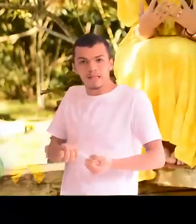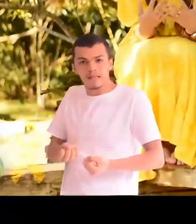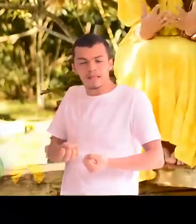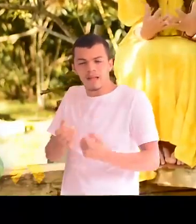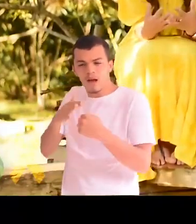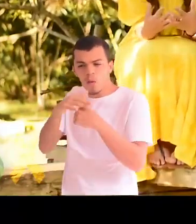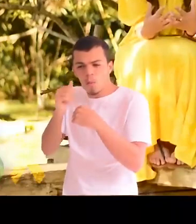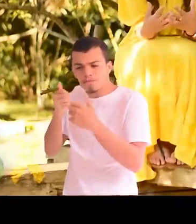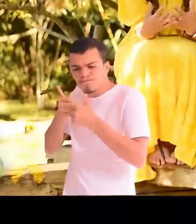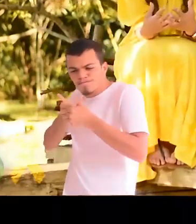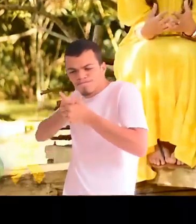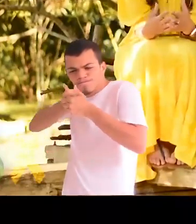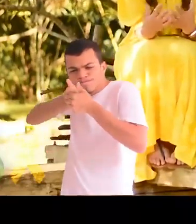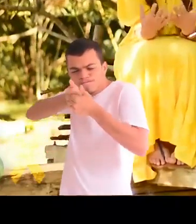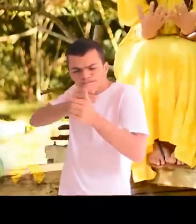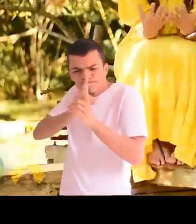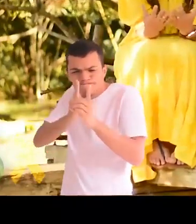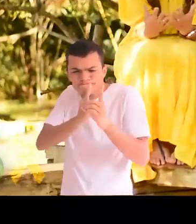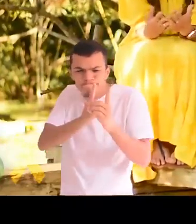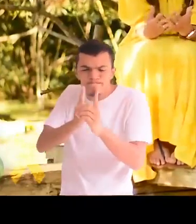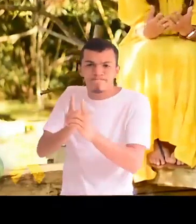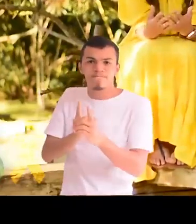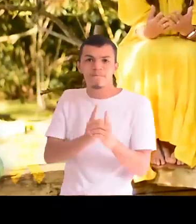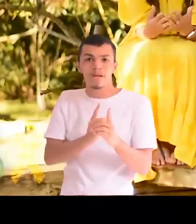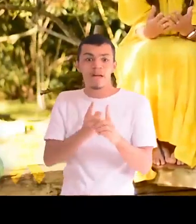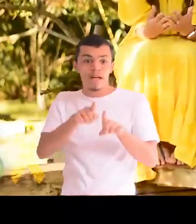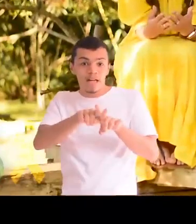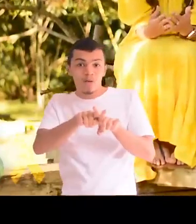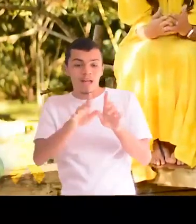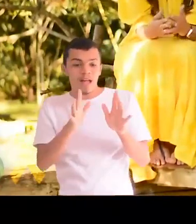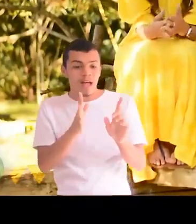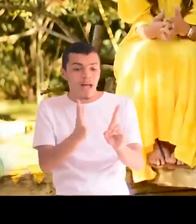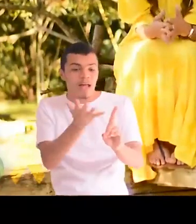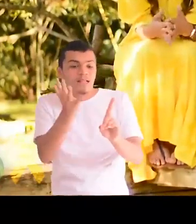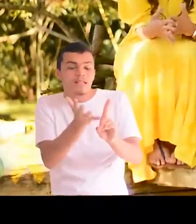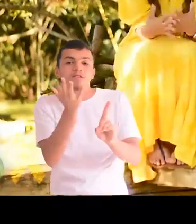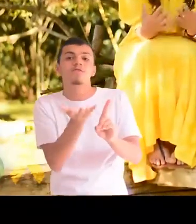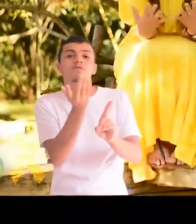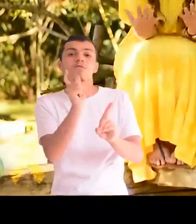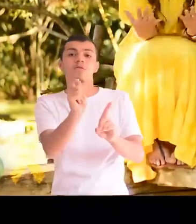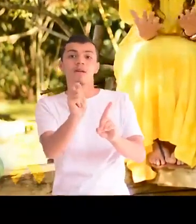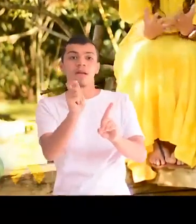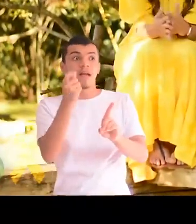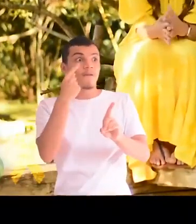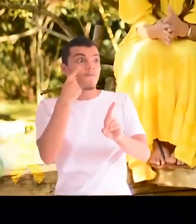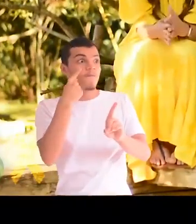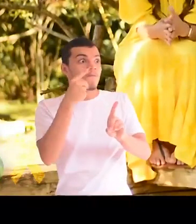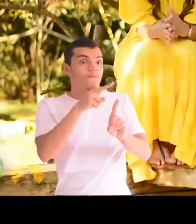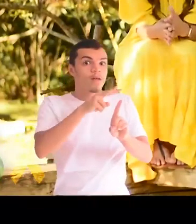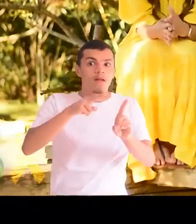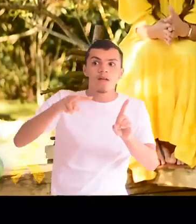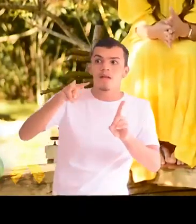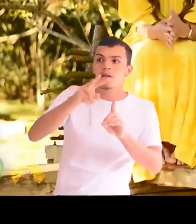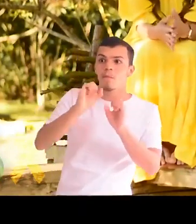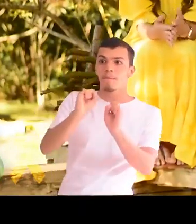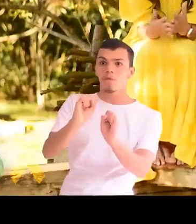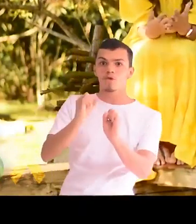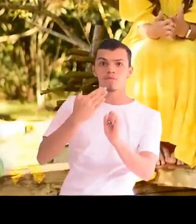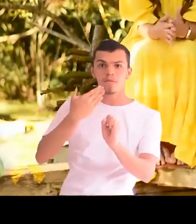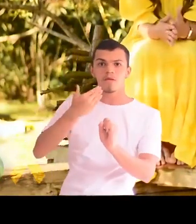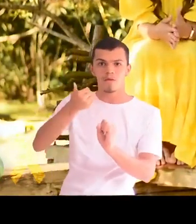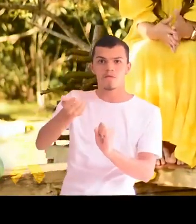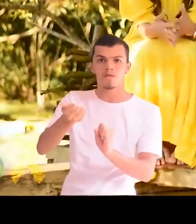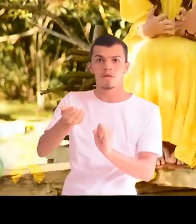acompanhadas e potencializadas a enxergarem novas possibilidades, a